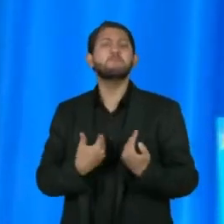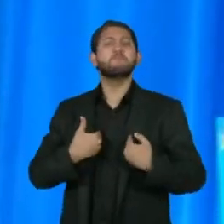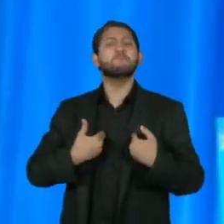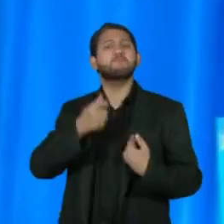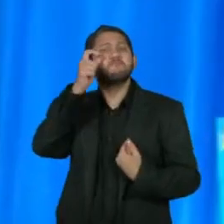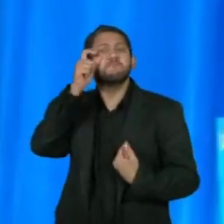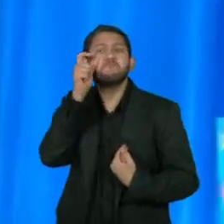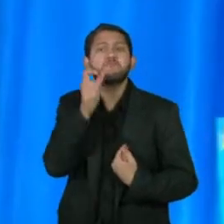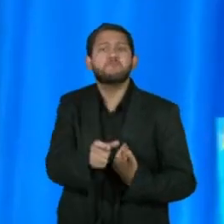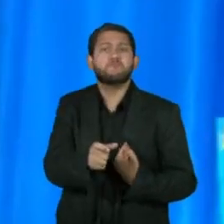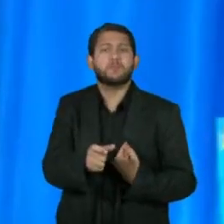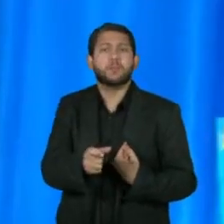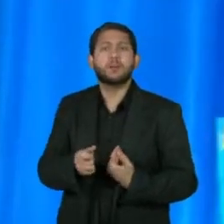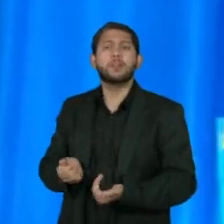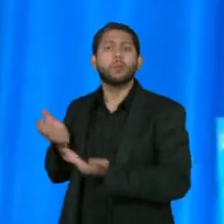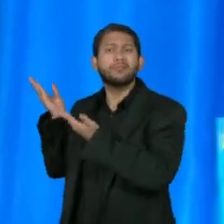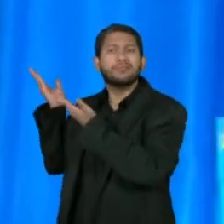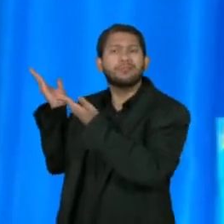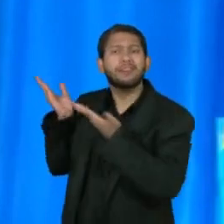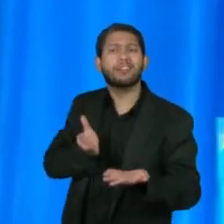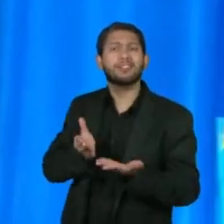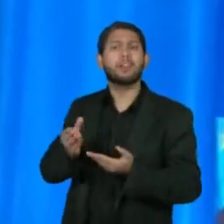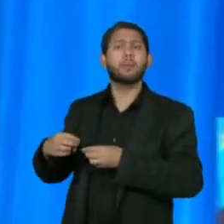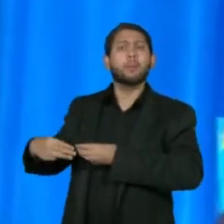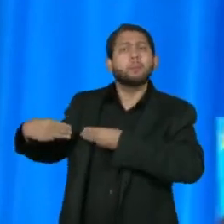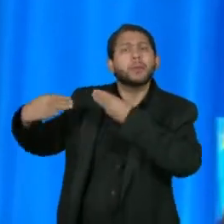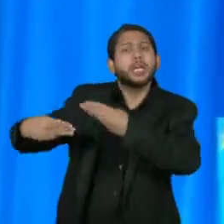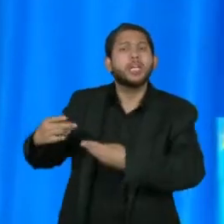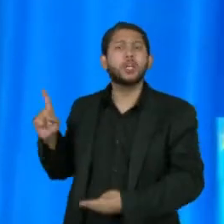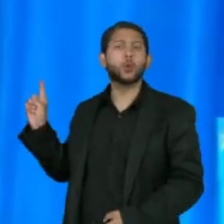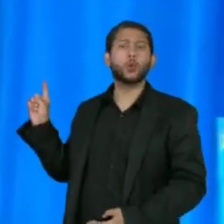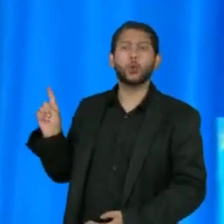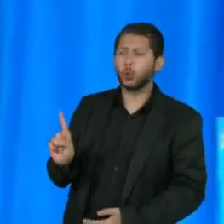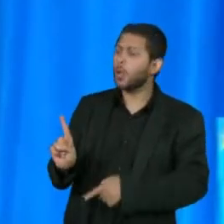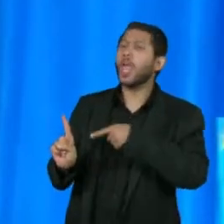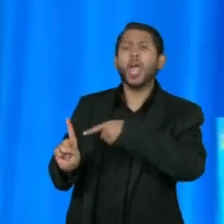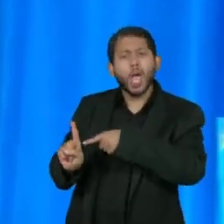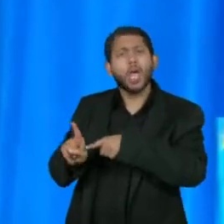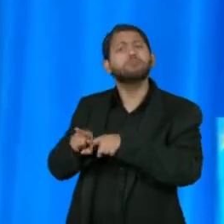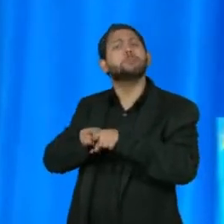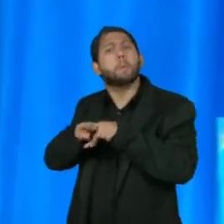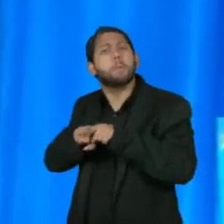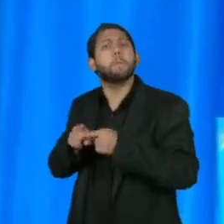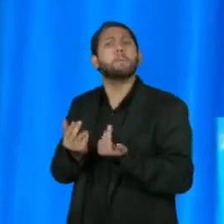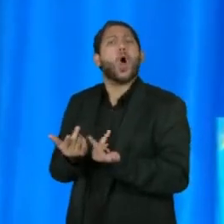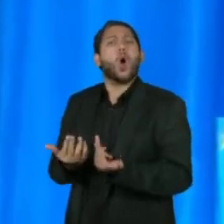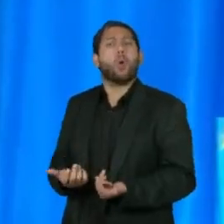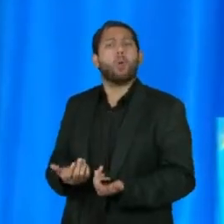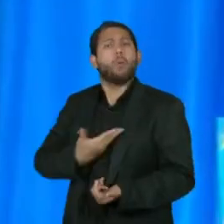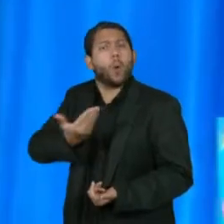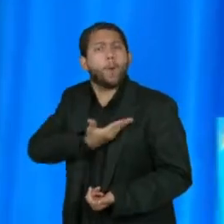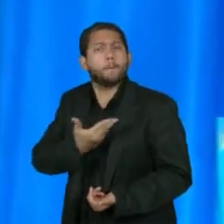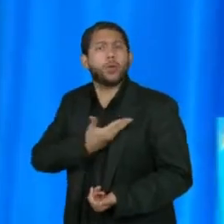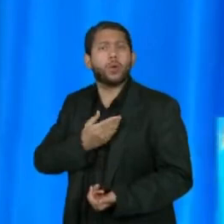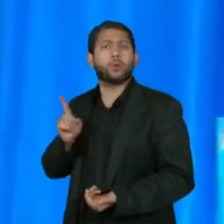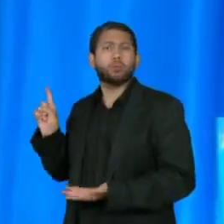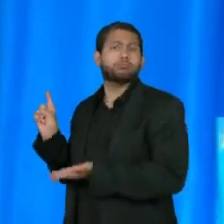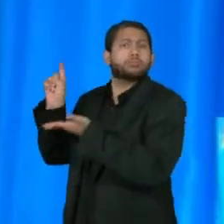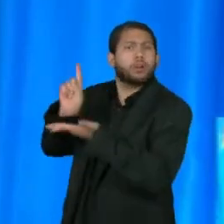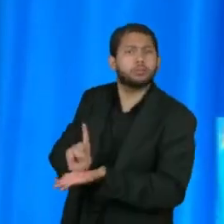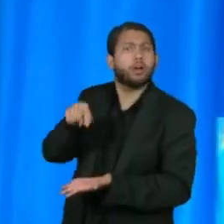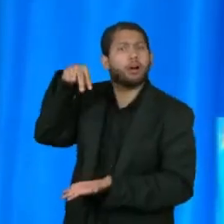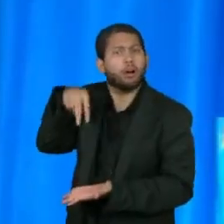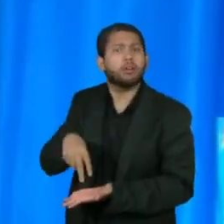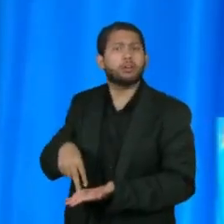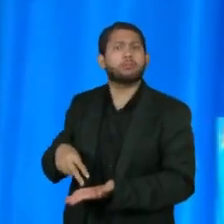de trazermos o nosso ministro, o nosso irmão, o nosso amigo para cá, para esse município.